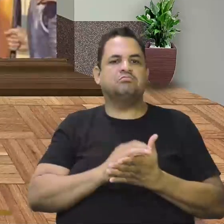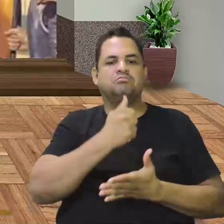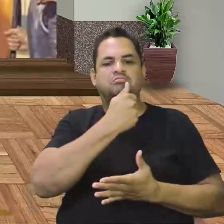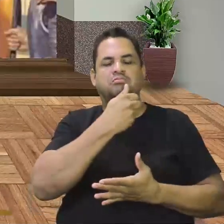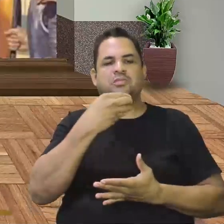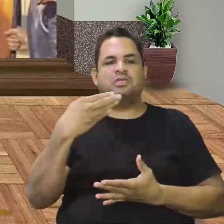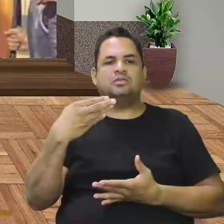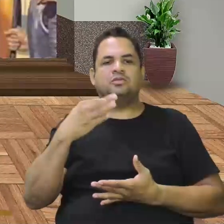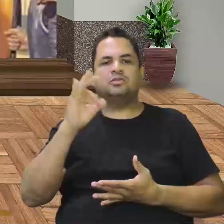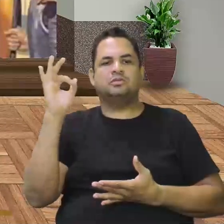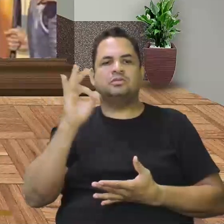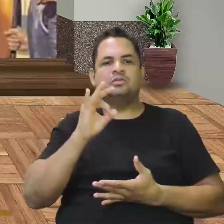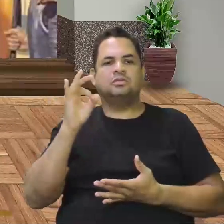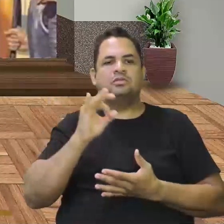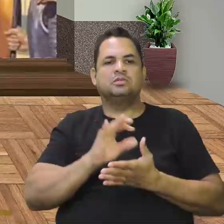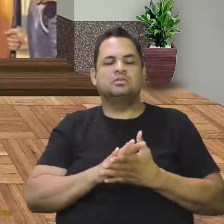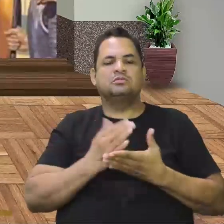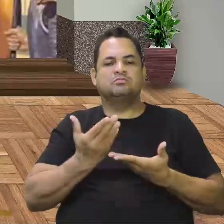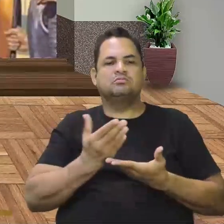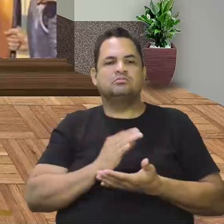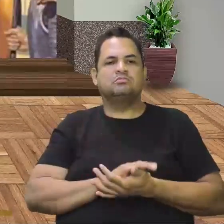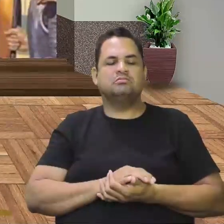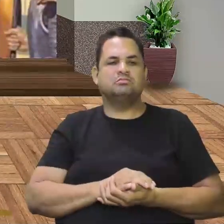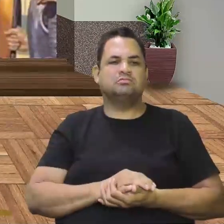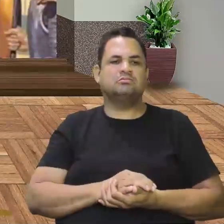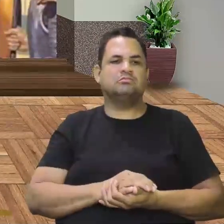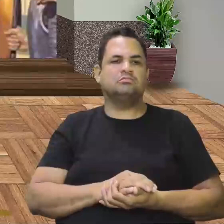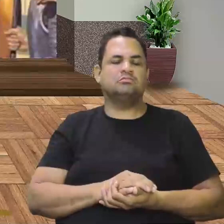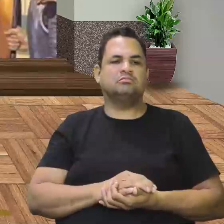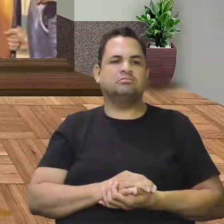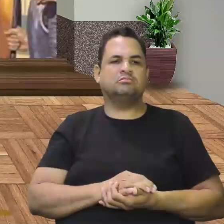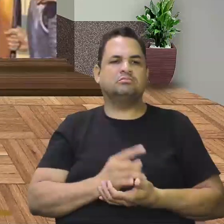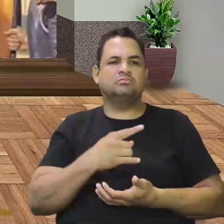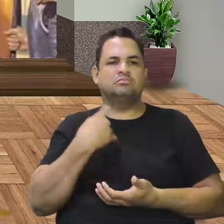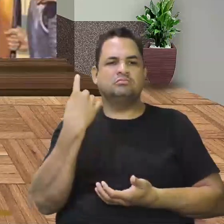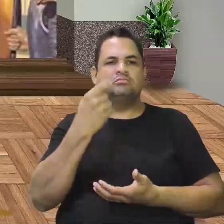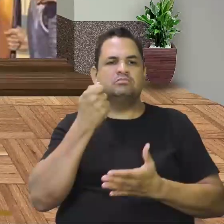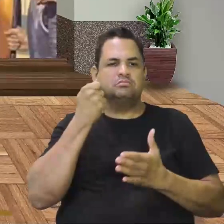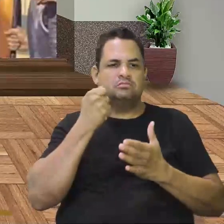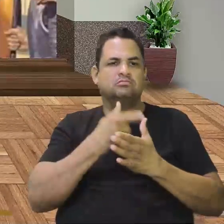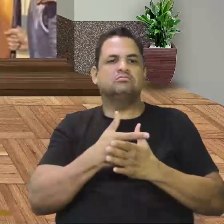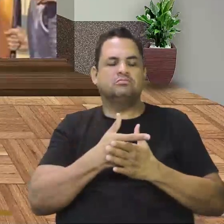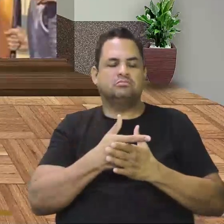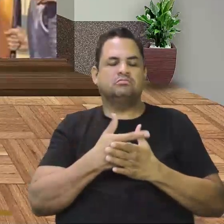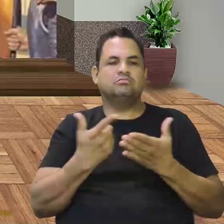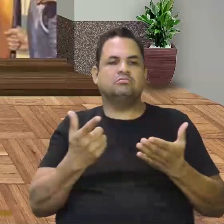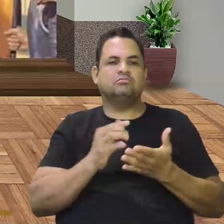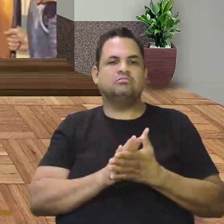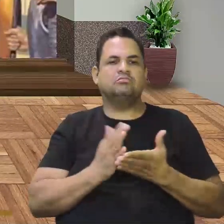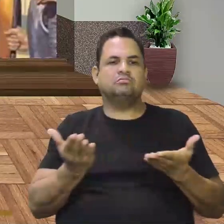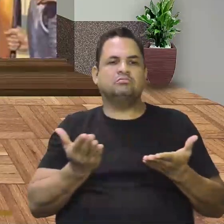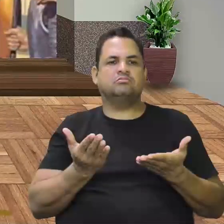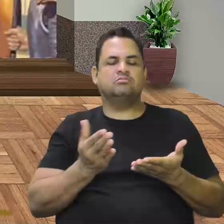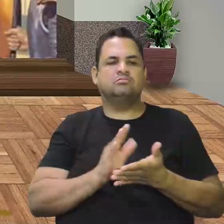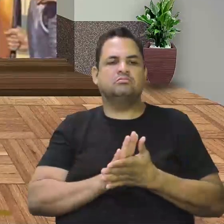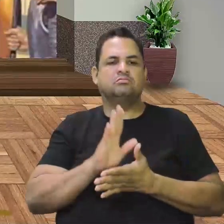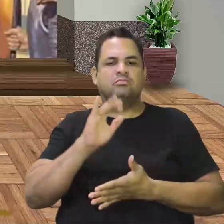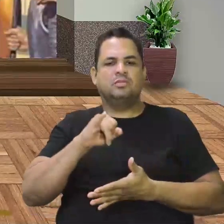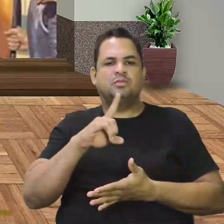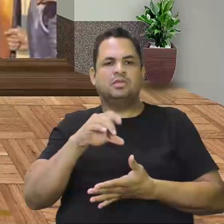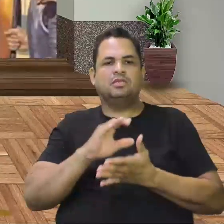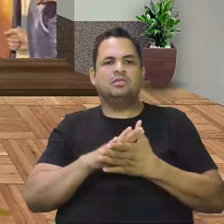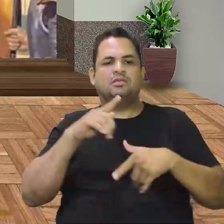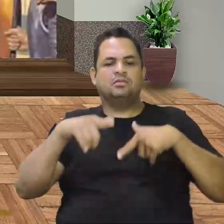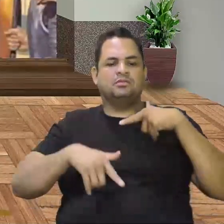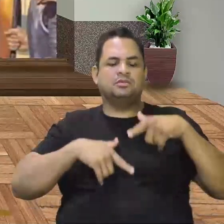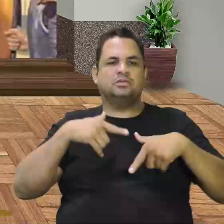% de contribuição. Nós pagamos. Naquele momento, a mita era esse trabalho